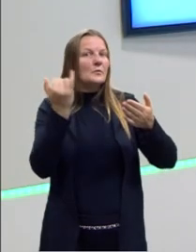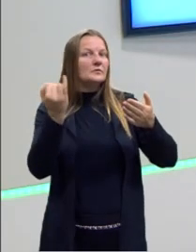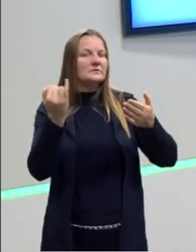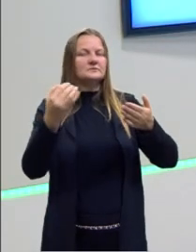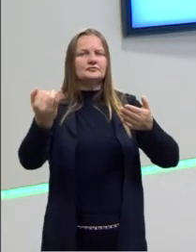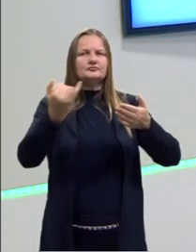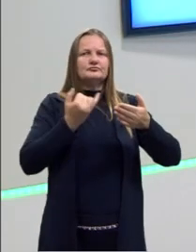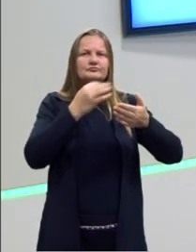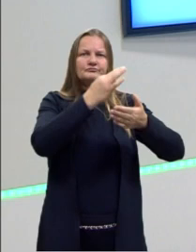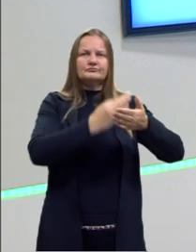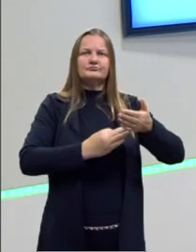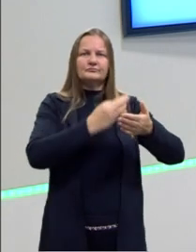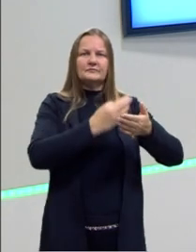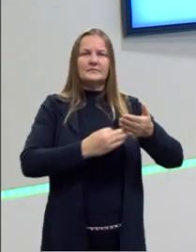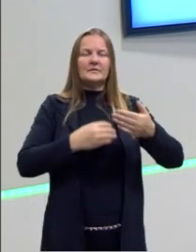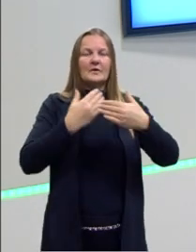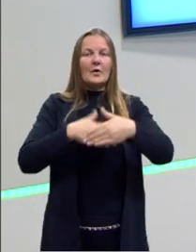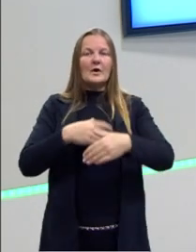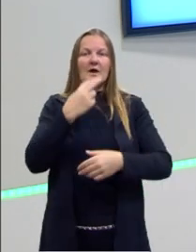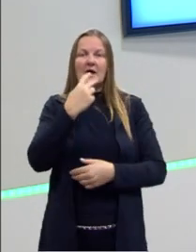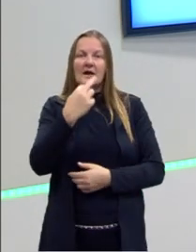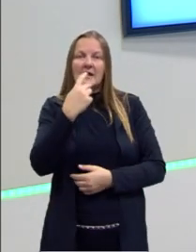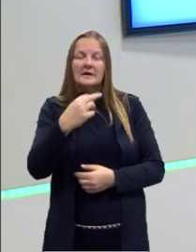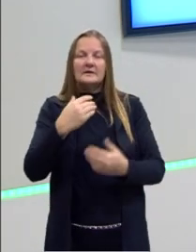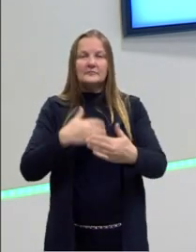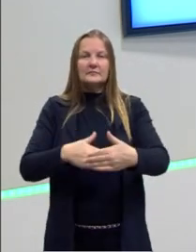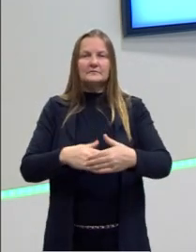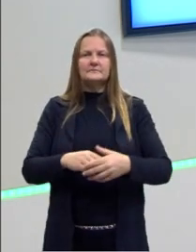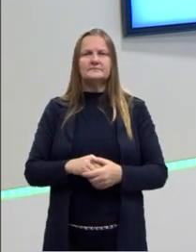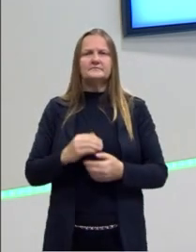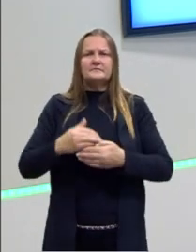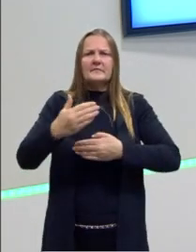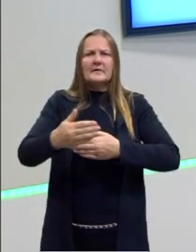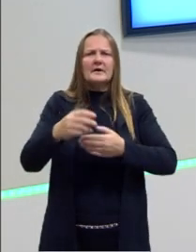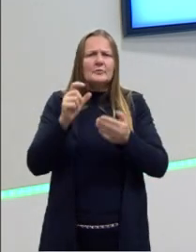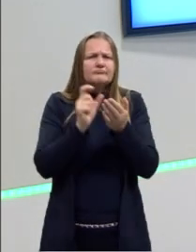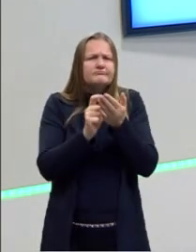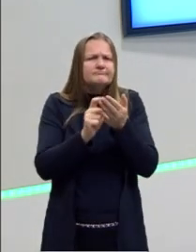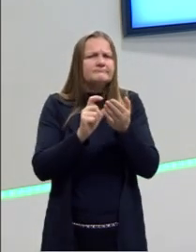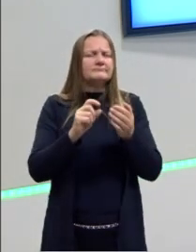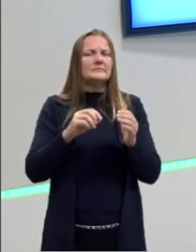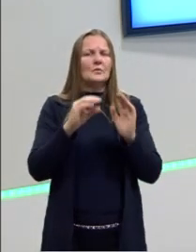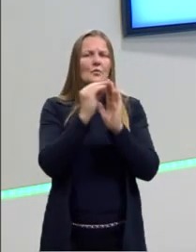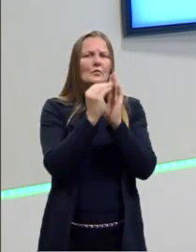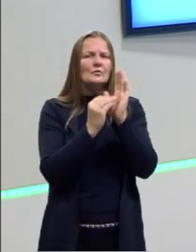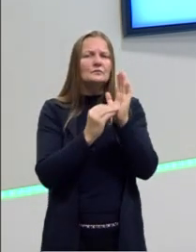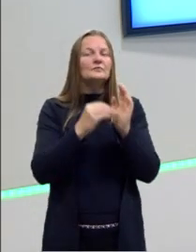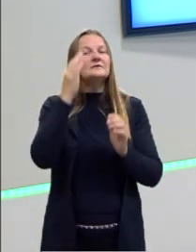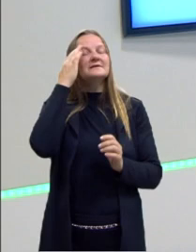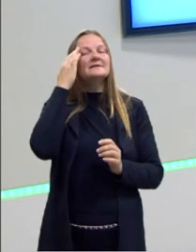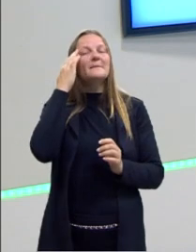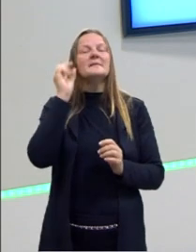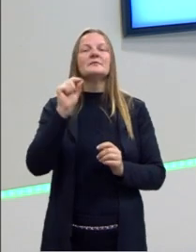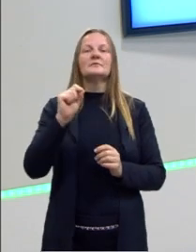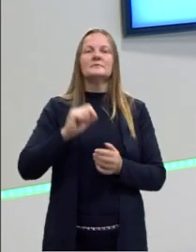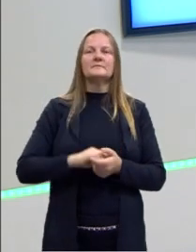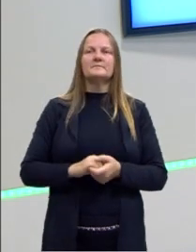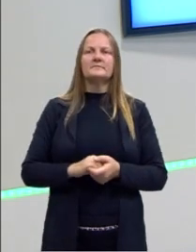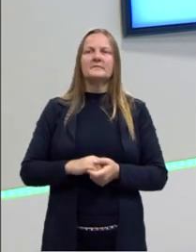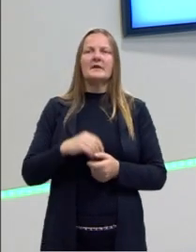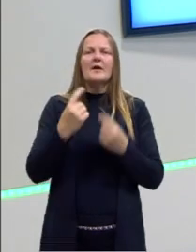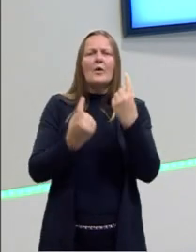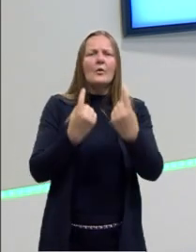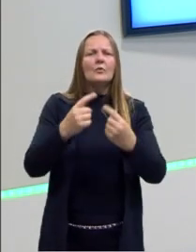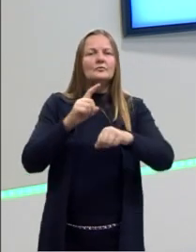importantes na hora de fazer uma prova de língua inglesa, além da gente estudar, além da gente saber o conteúdo, é saber que em